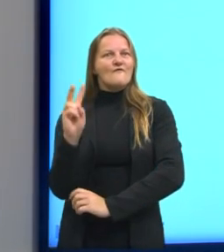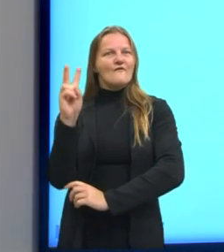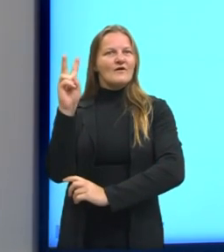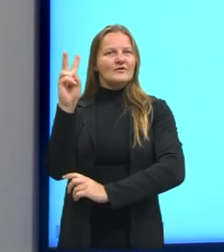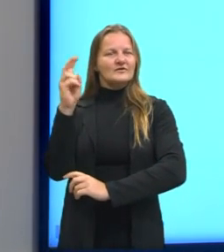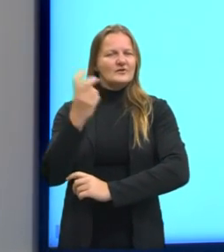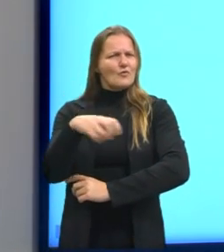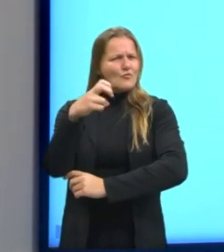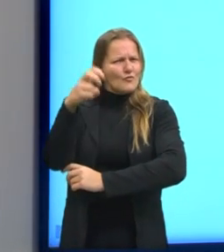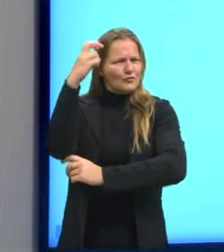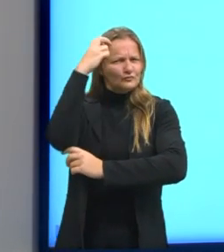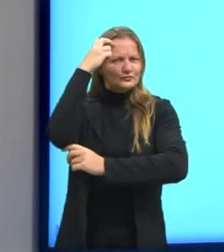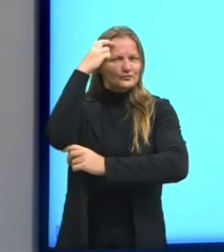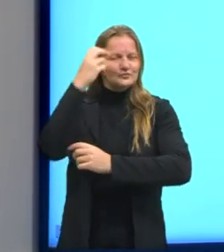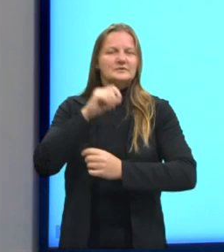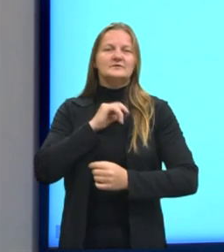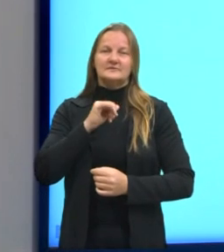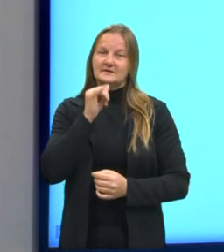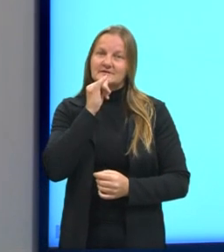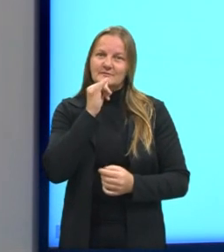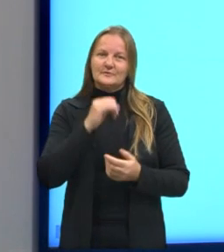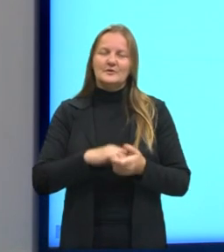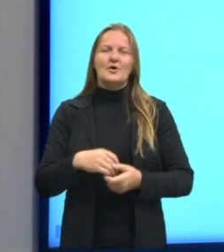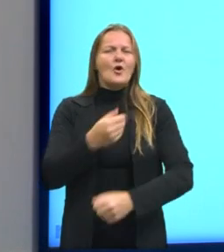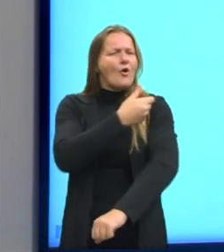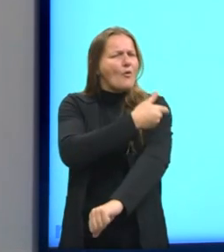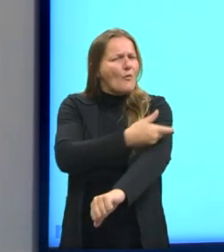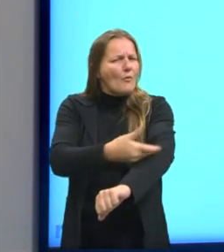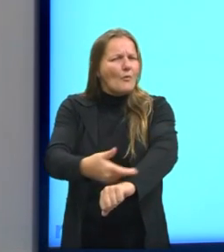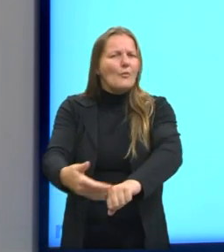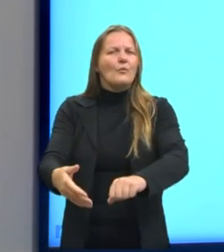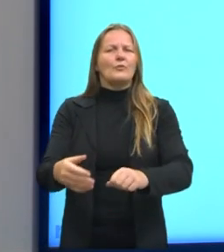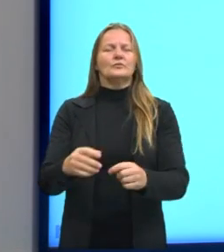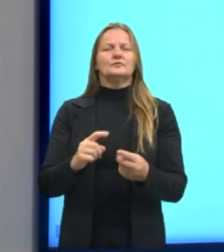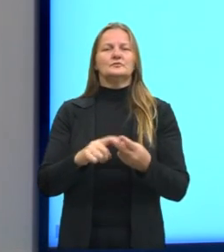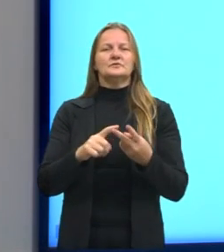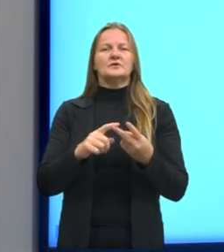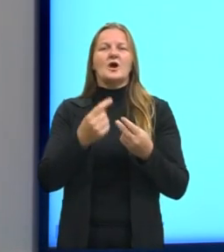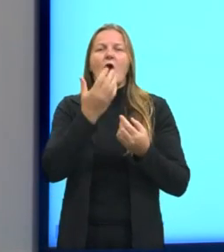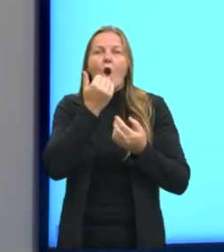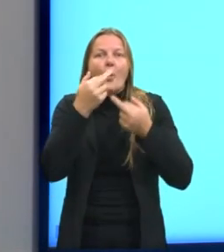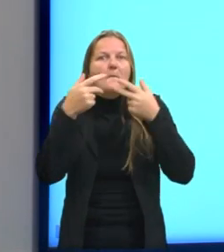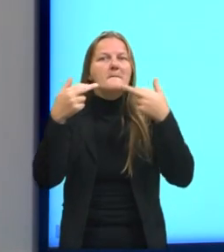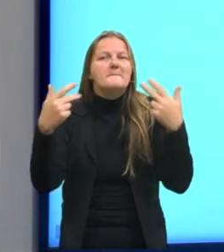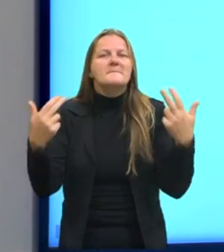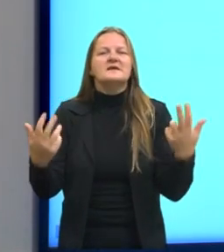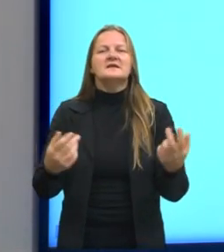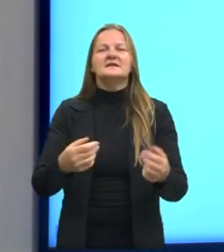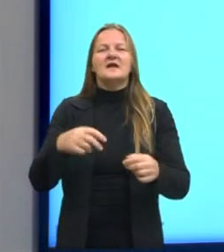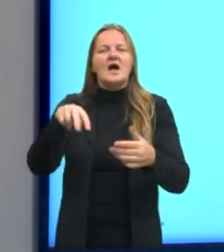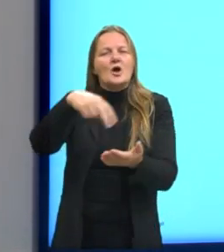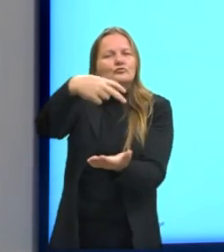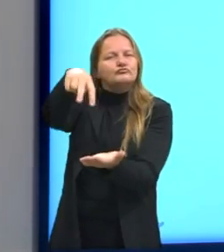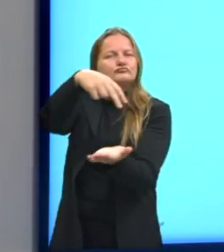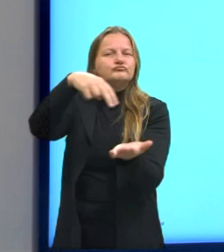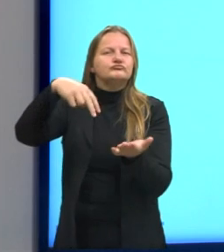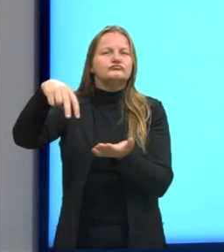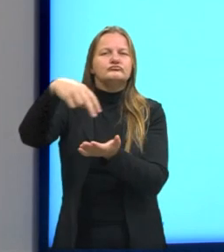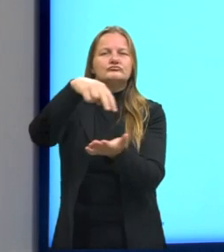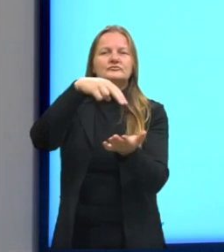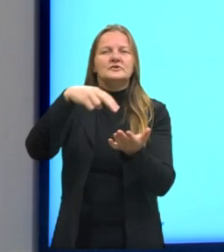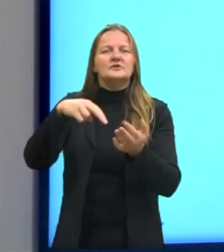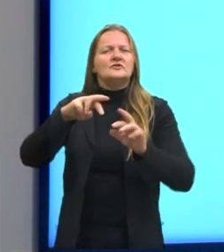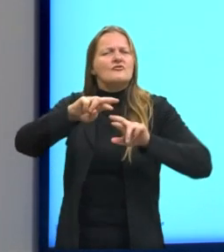da cultura, os costumes, a gastronomia, as danças, a